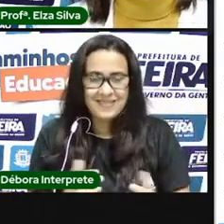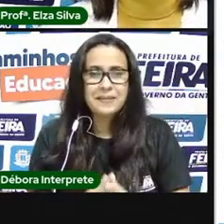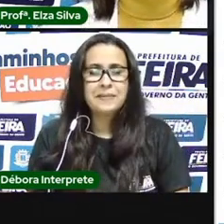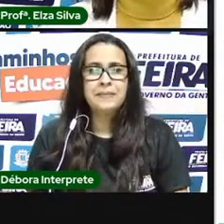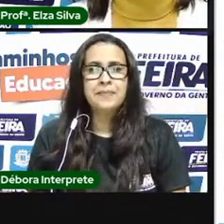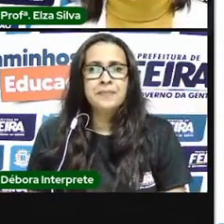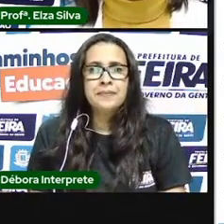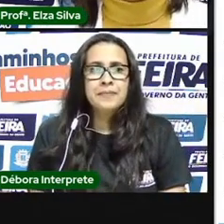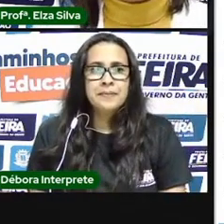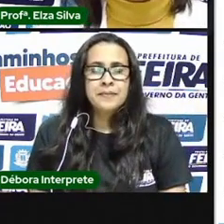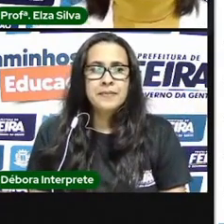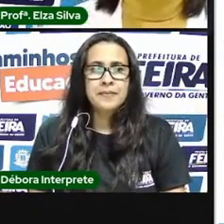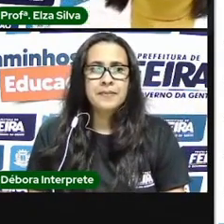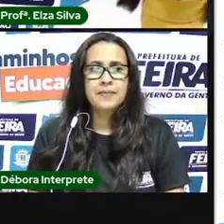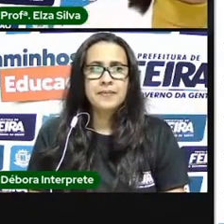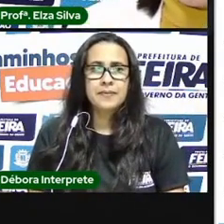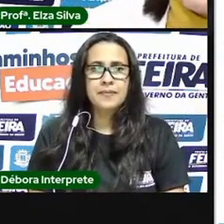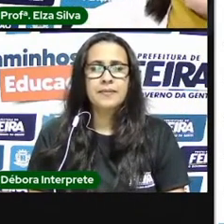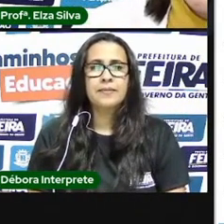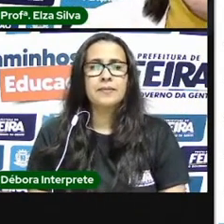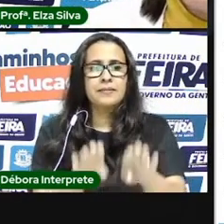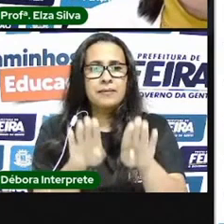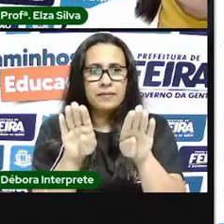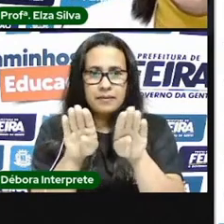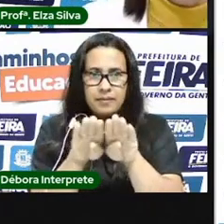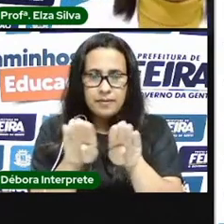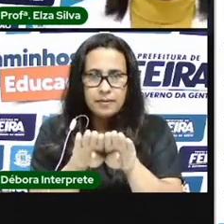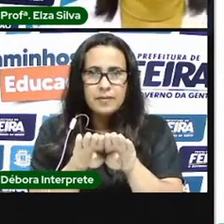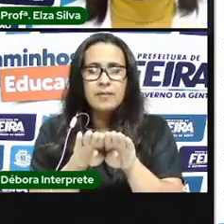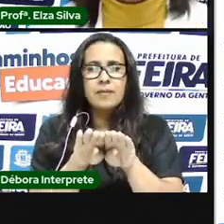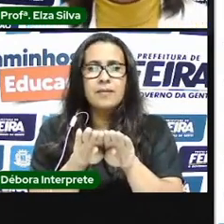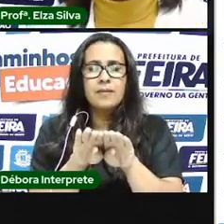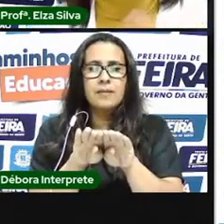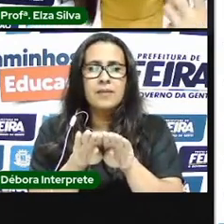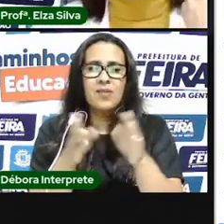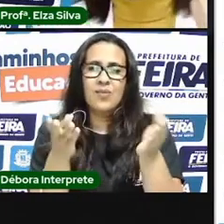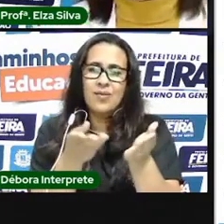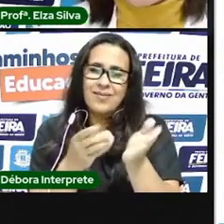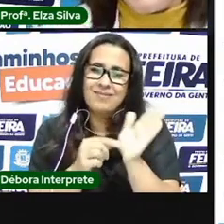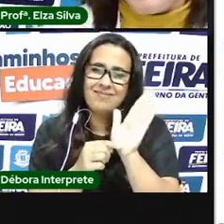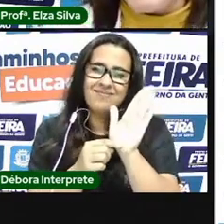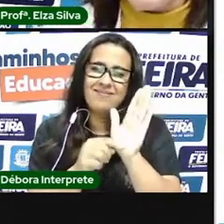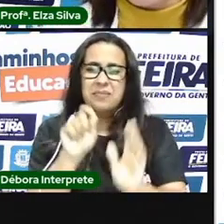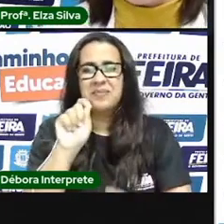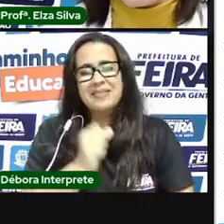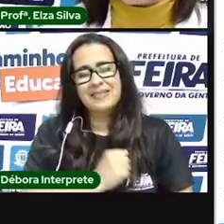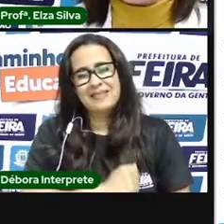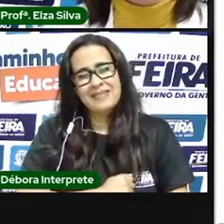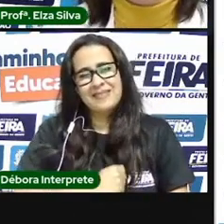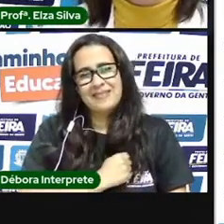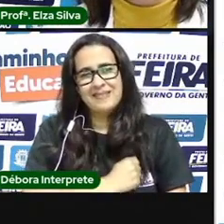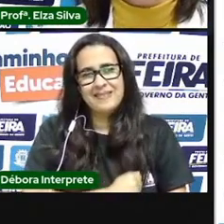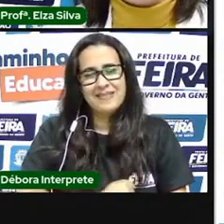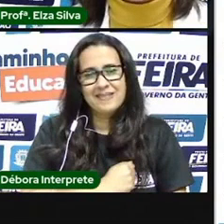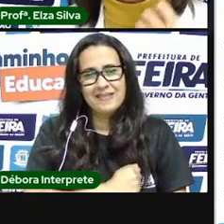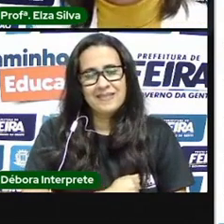trago pra vocês aqui também um pouquinho de saudade e para rememorar essa saudade